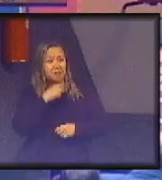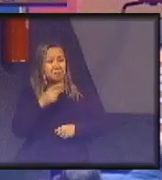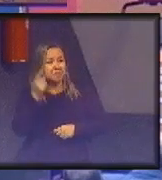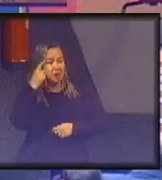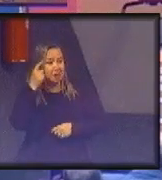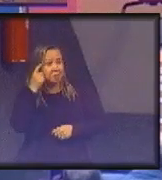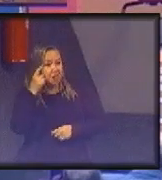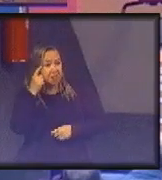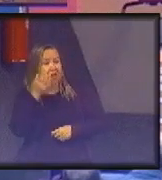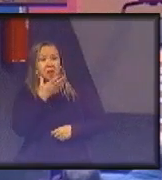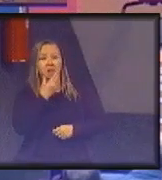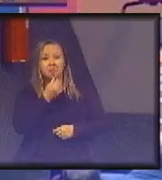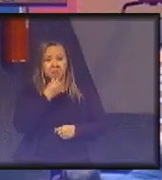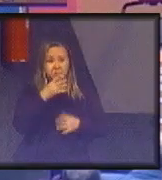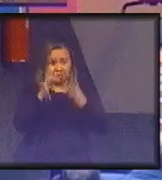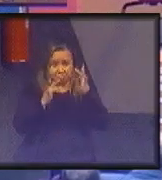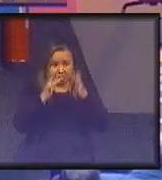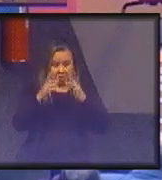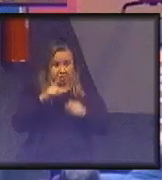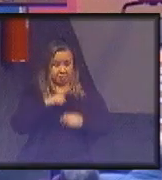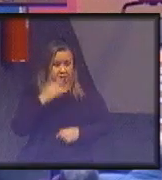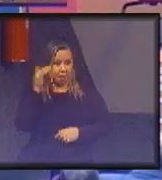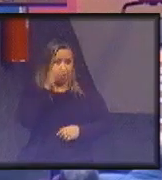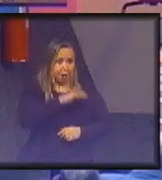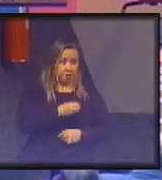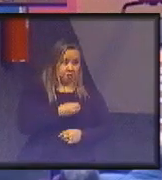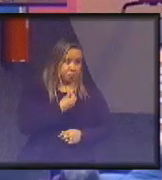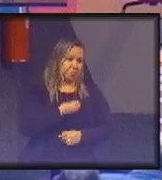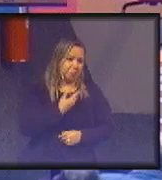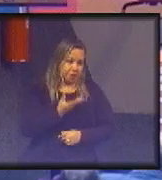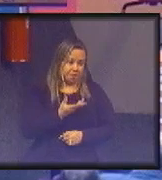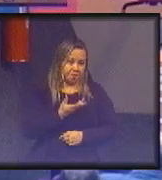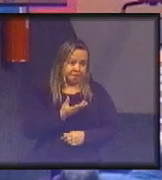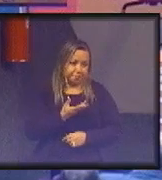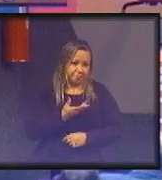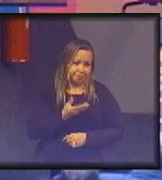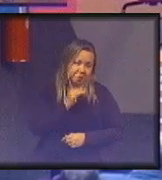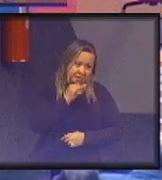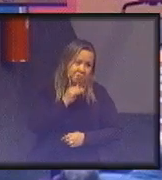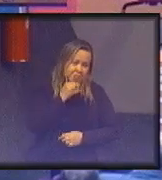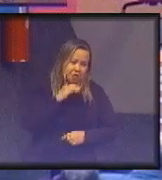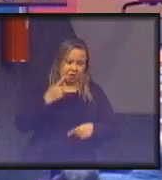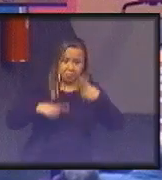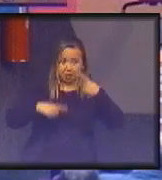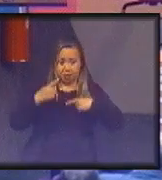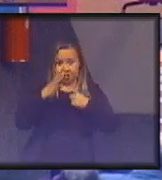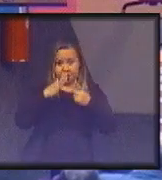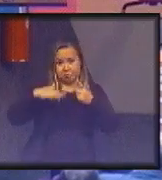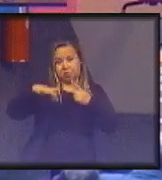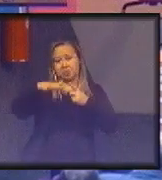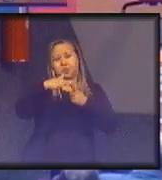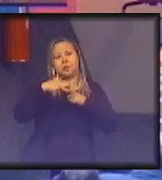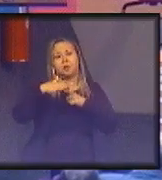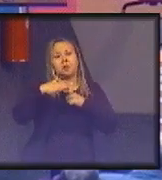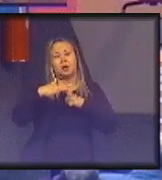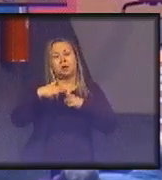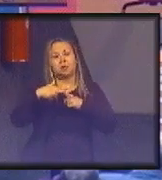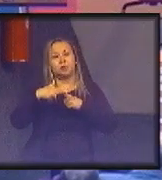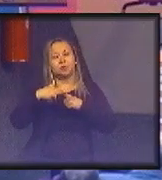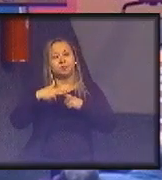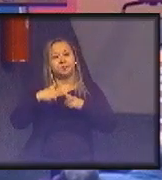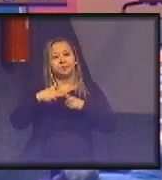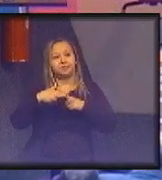tem mau gosto. Então, eu estou colocando isso porque a discussão com a sociedade, o convencimento da